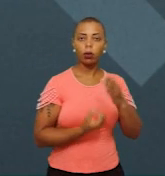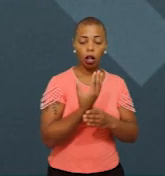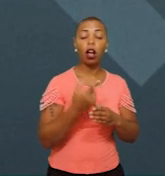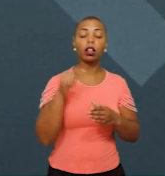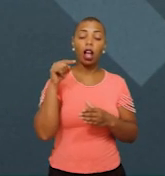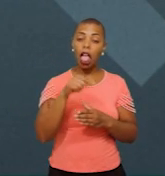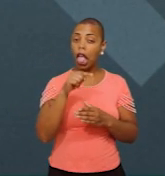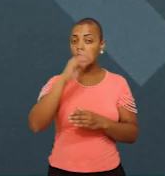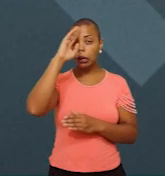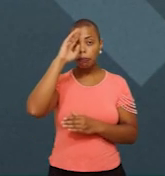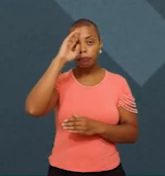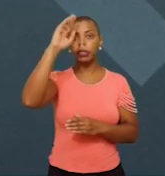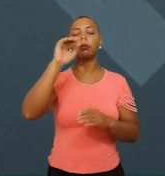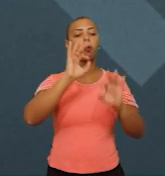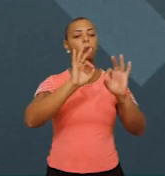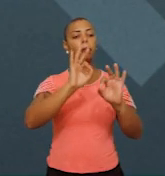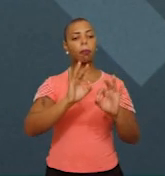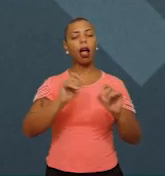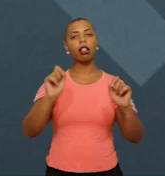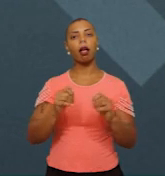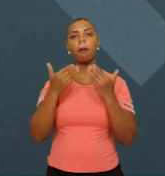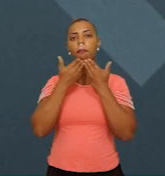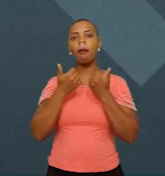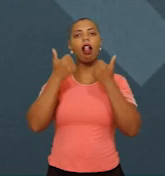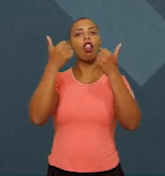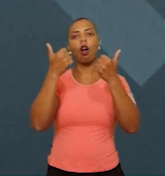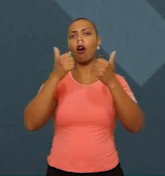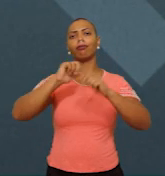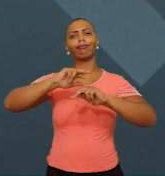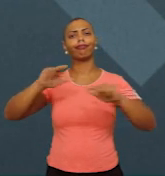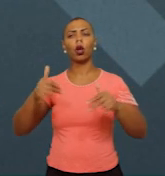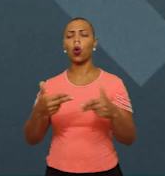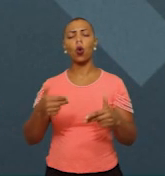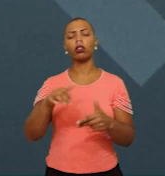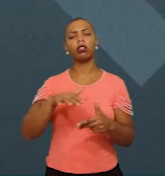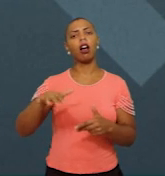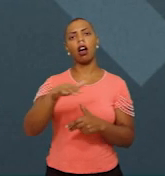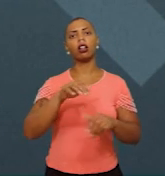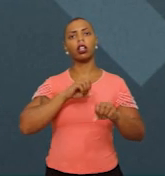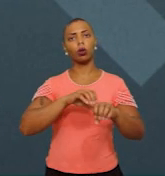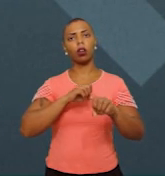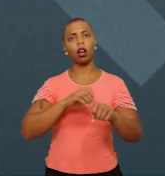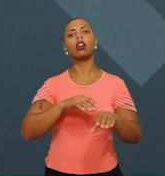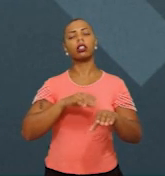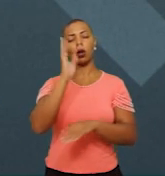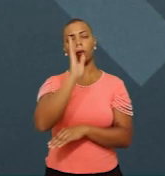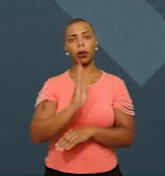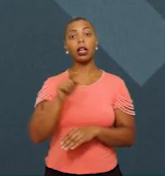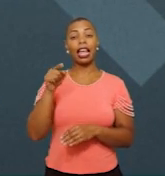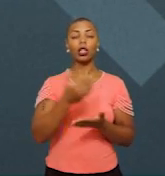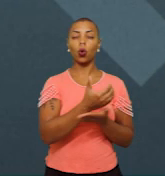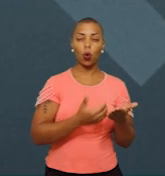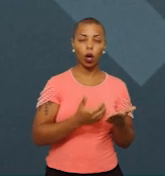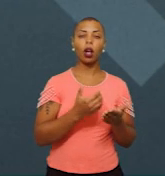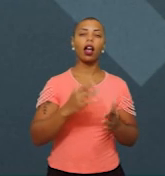estruturante para a gente melhorar diferentes aspectos da educação brasileira. Esse currículo que o município produziu